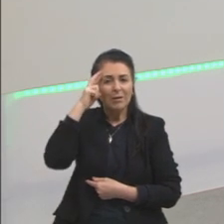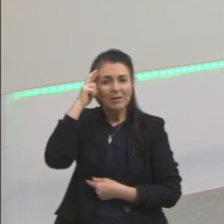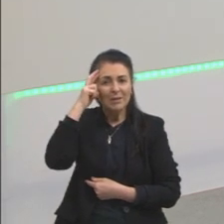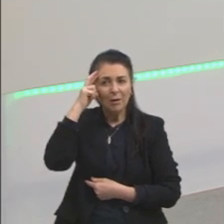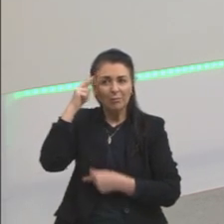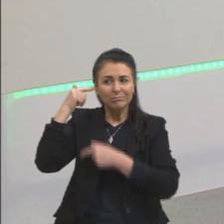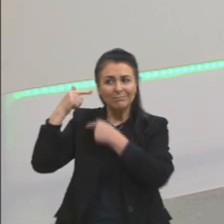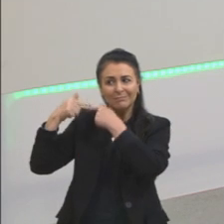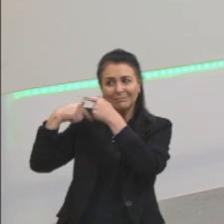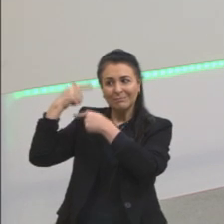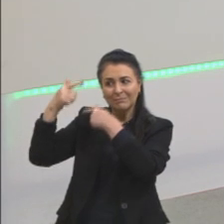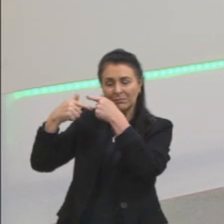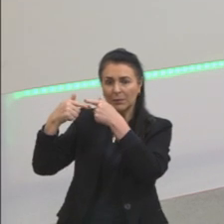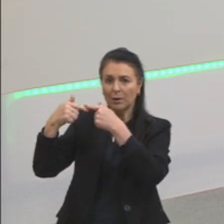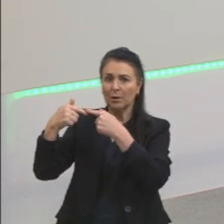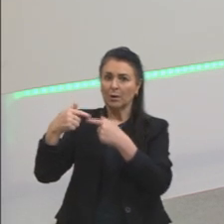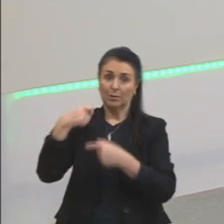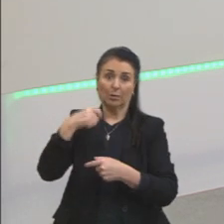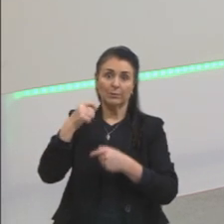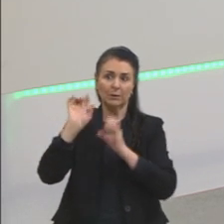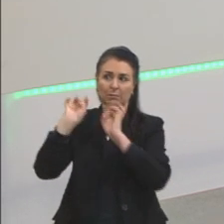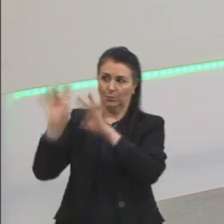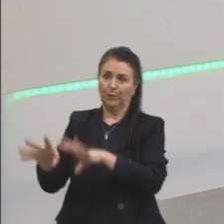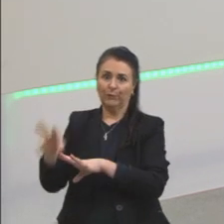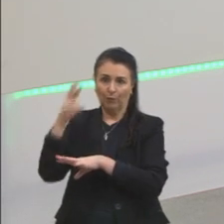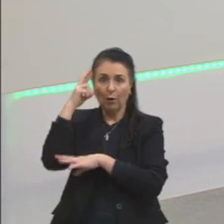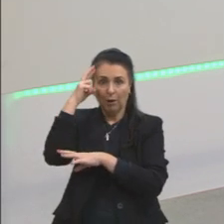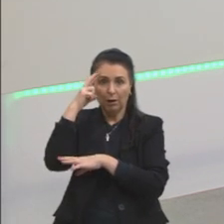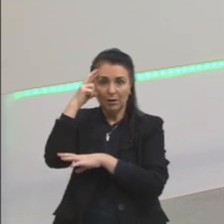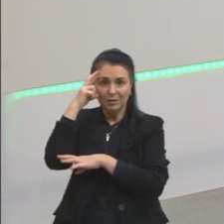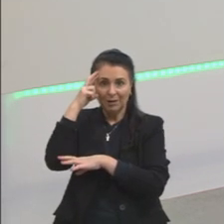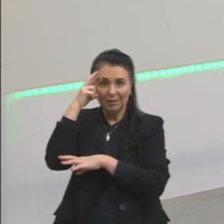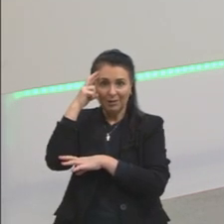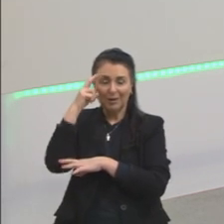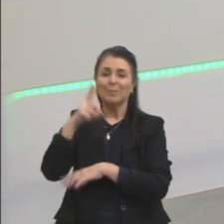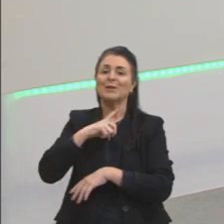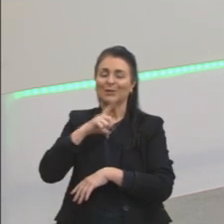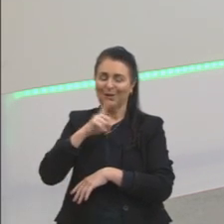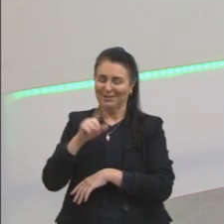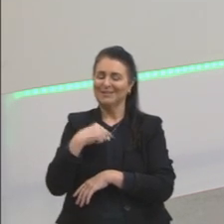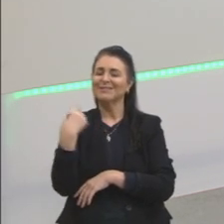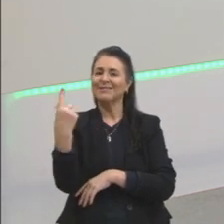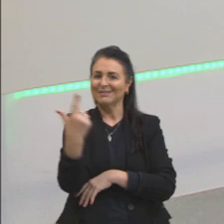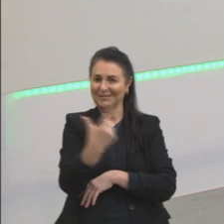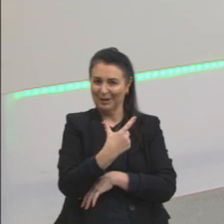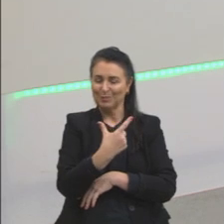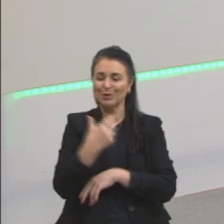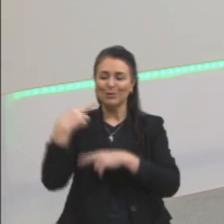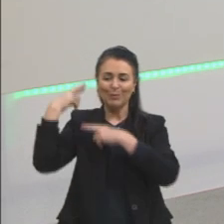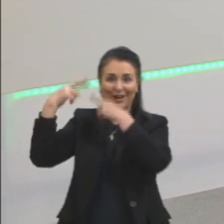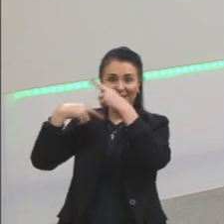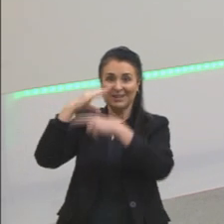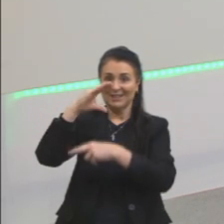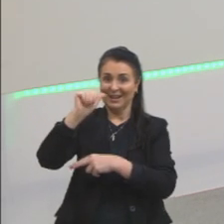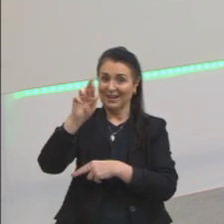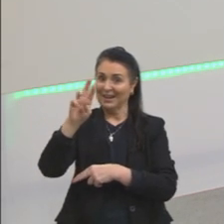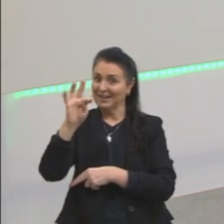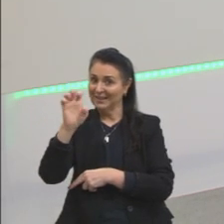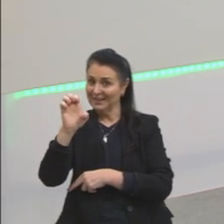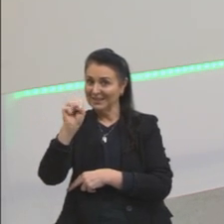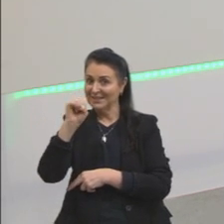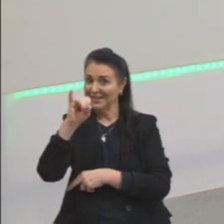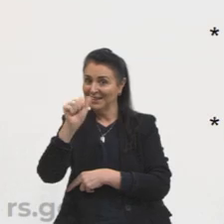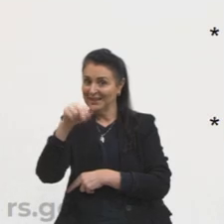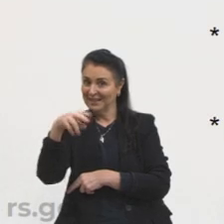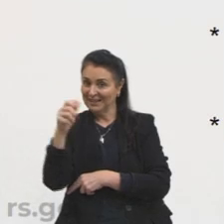devamos descartar. Mas nós temos ainda em nosso cotidiano heranças cartesianas. Quando nós decidimos apenas pela razão, estamos aqui